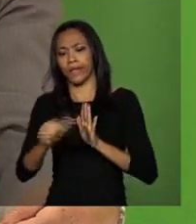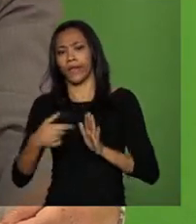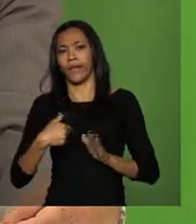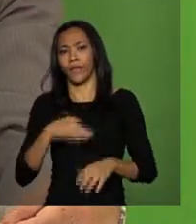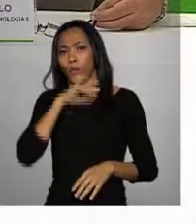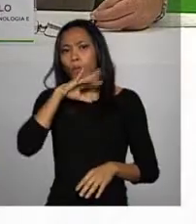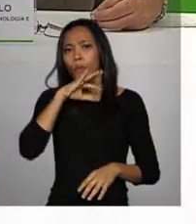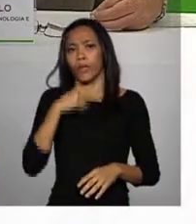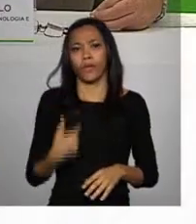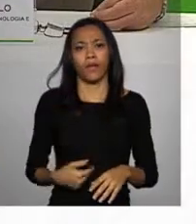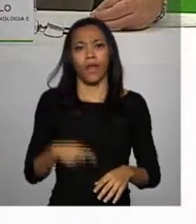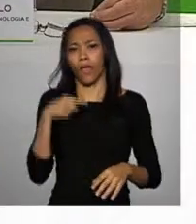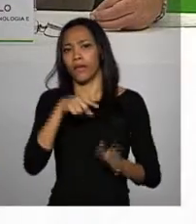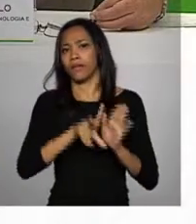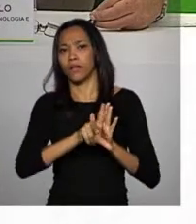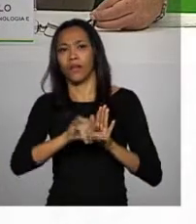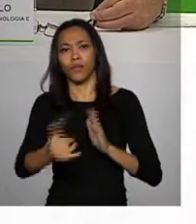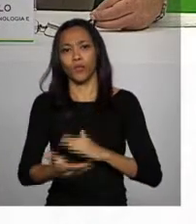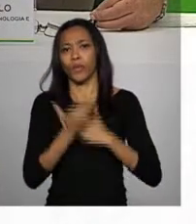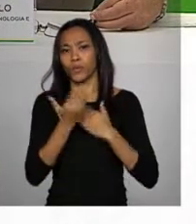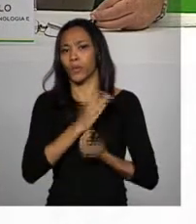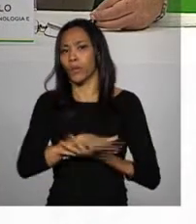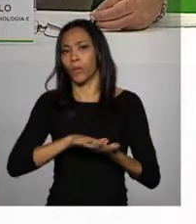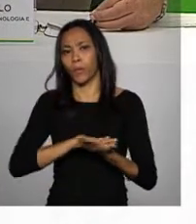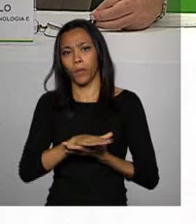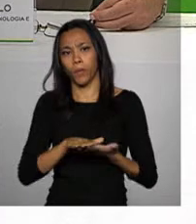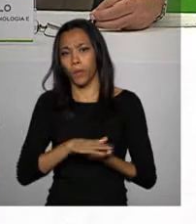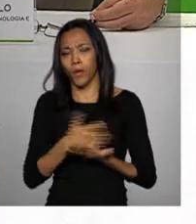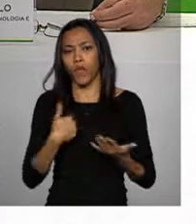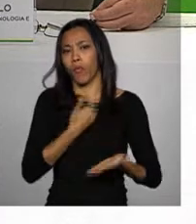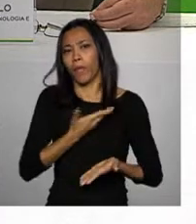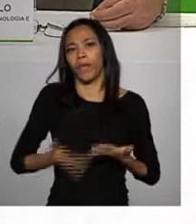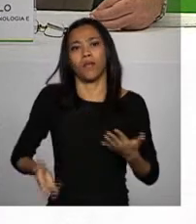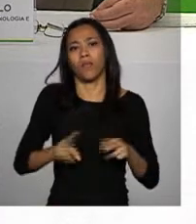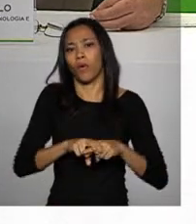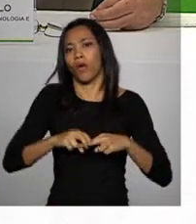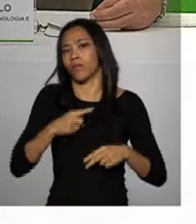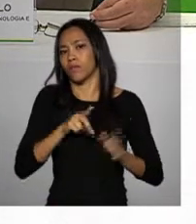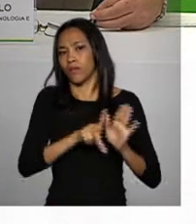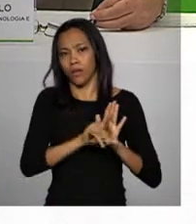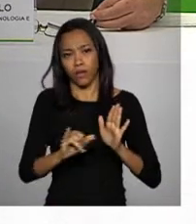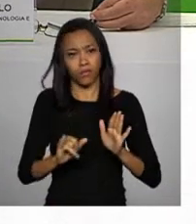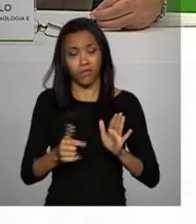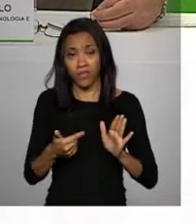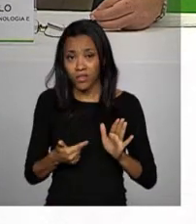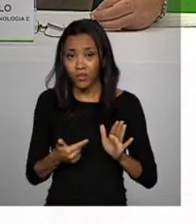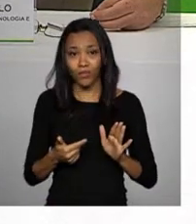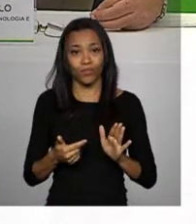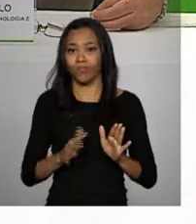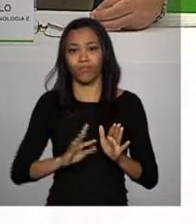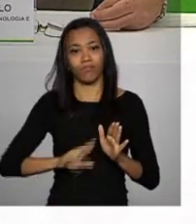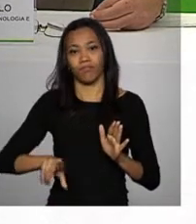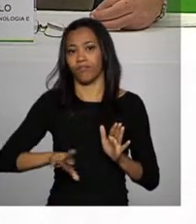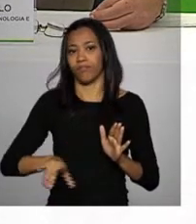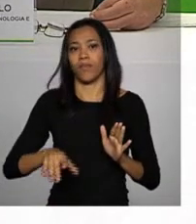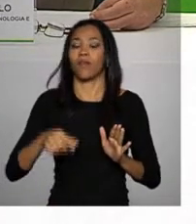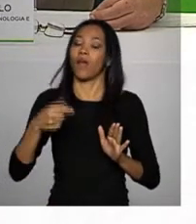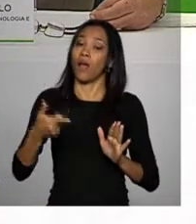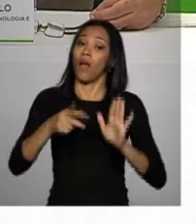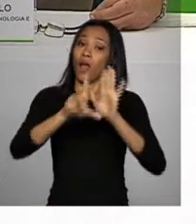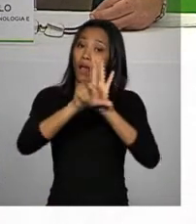lei feriu os meus interesses, eu vou perder com essa lei. Esse é o caso da lei